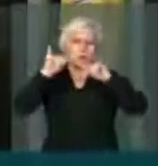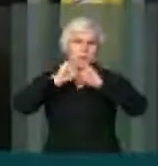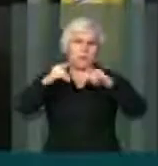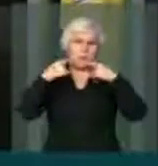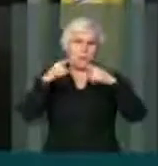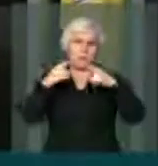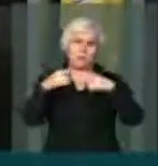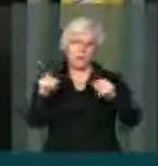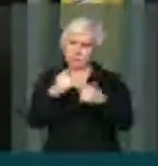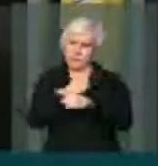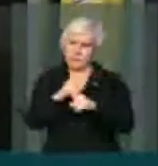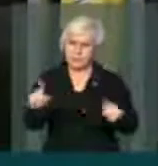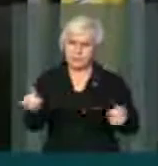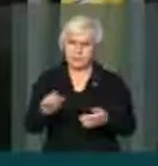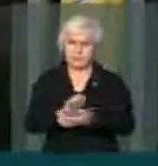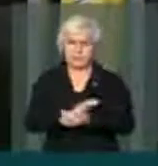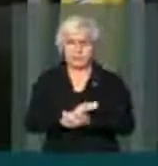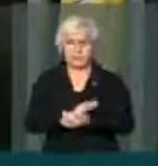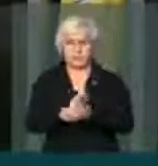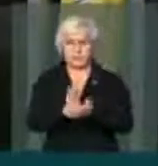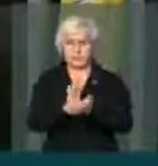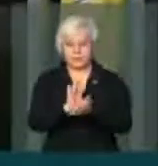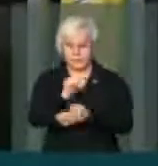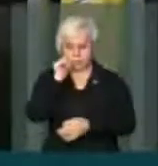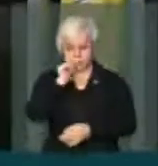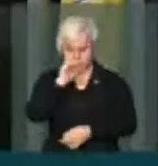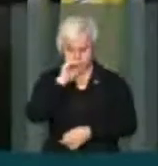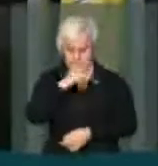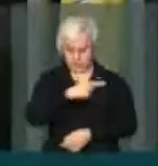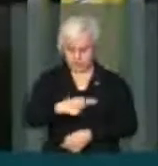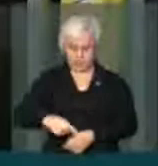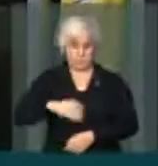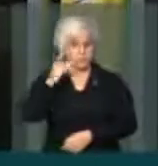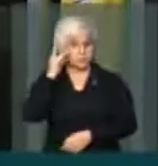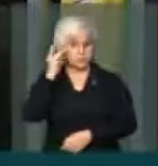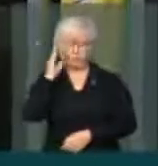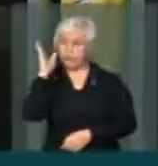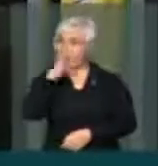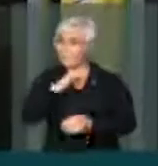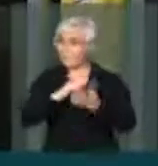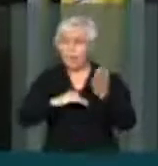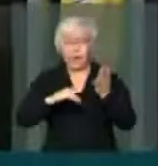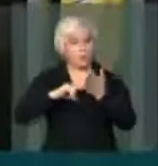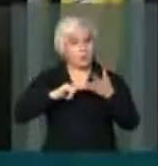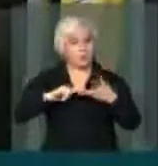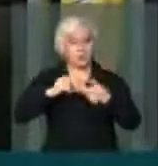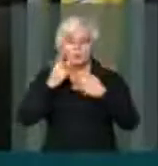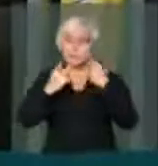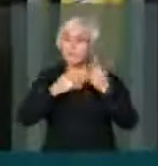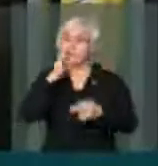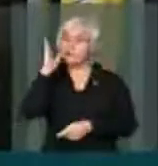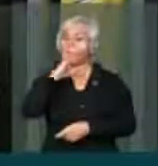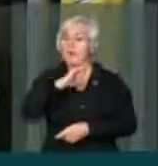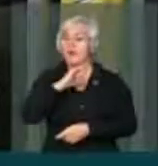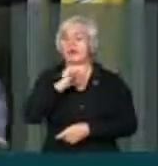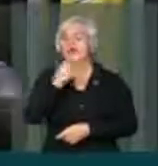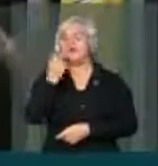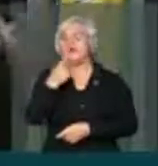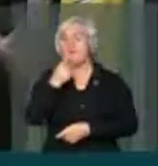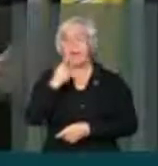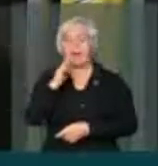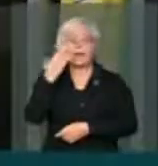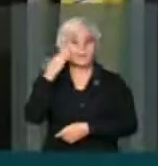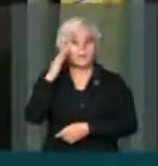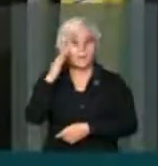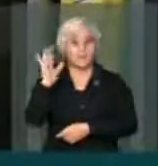gerentona Dilma vai mal em tudo. Vai mal quando diz que entende de Eletrobras, as contas de